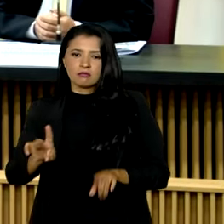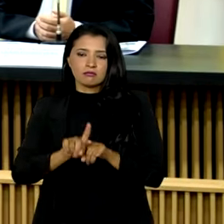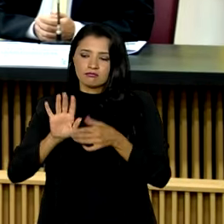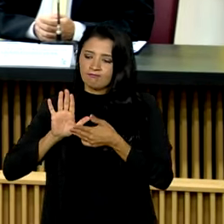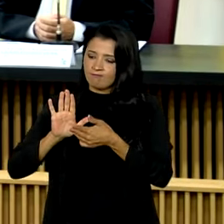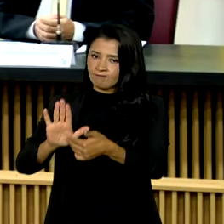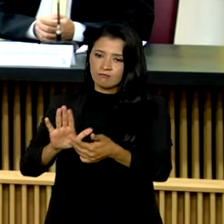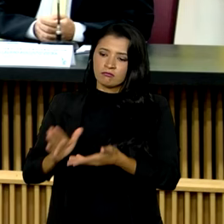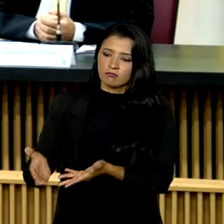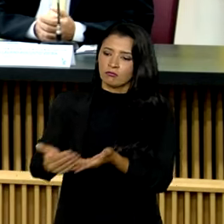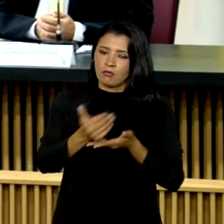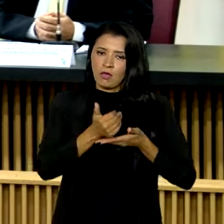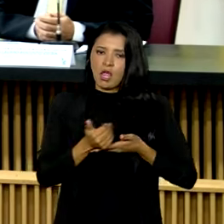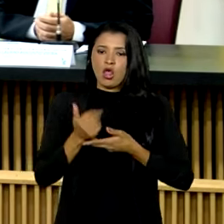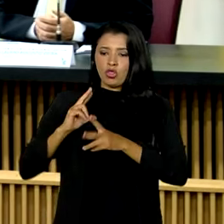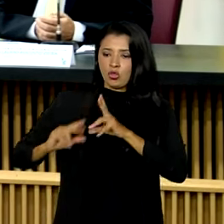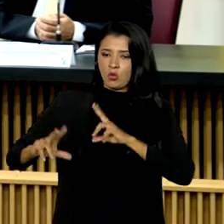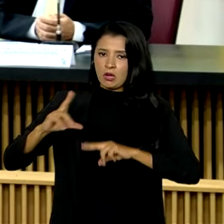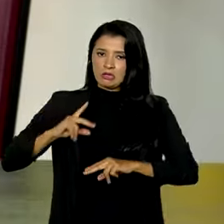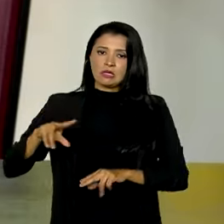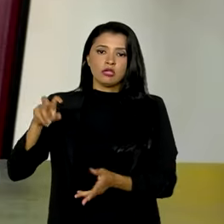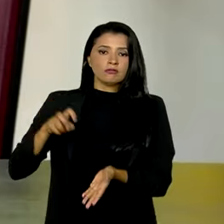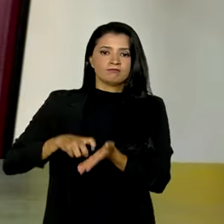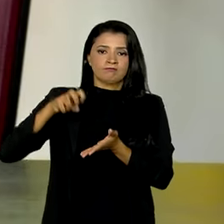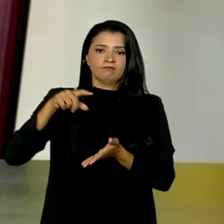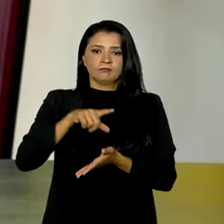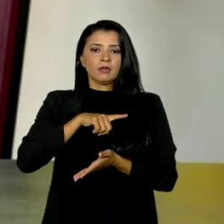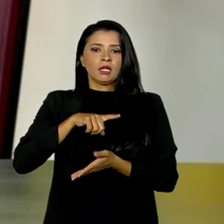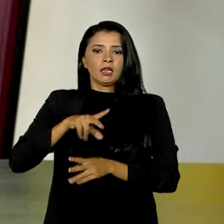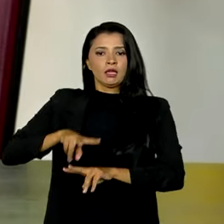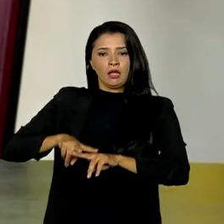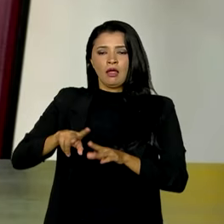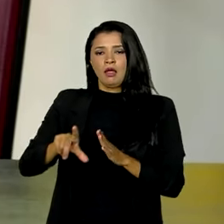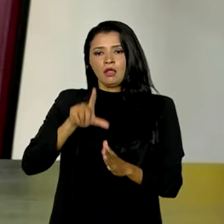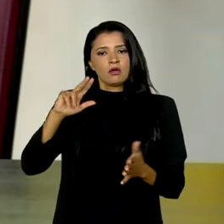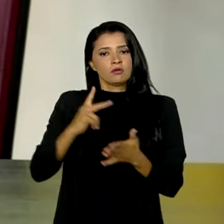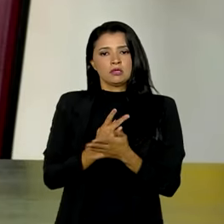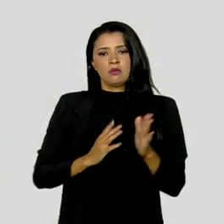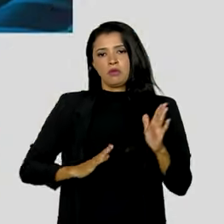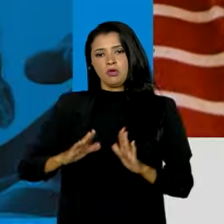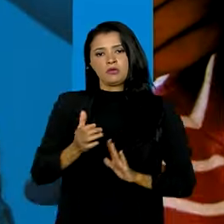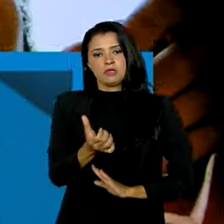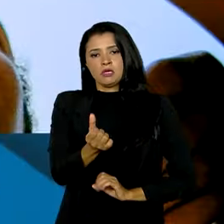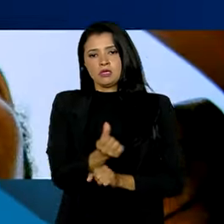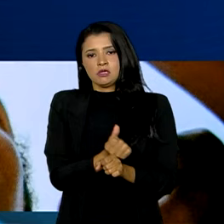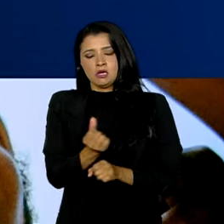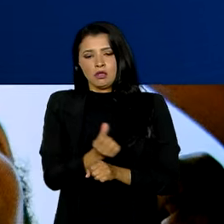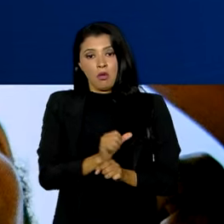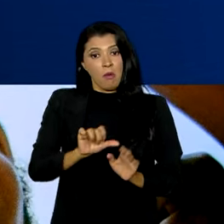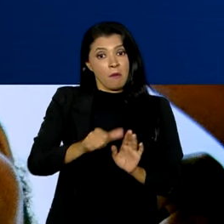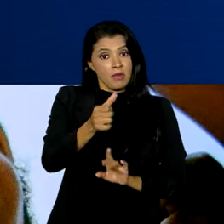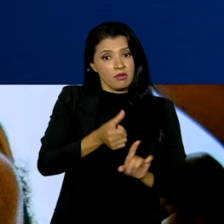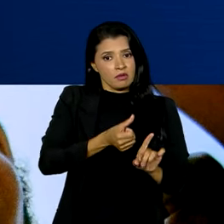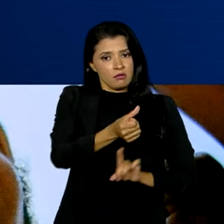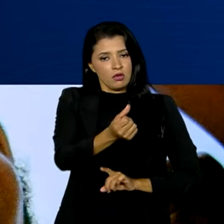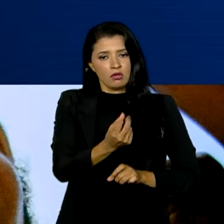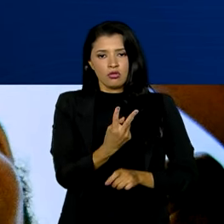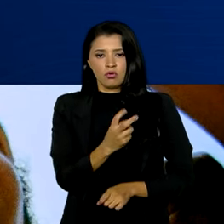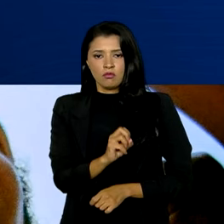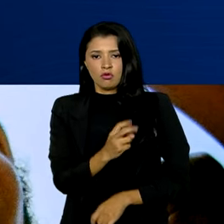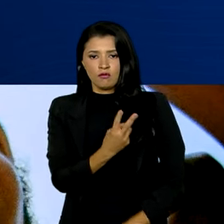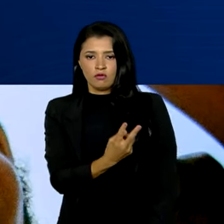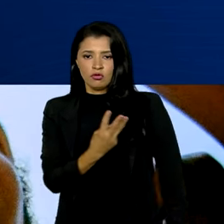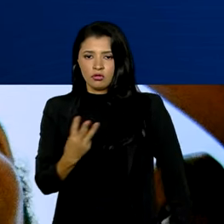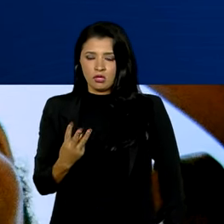adolescentes que cumprem medidas socioeducativas, algo que não acontecia há seis anos. No primeiro semestre de 2023,